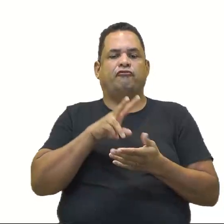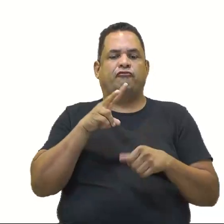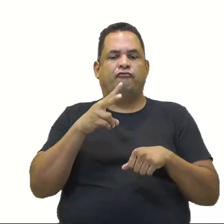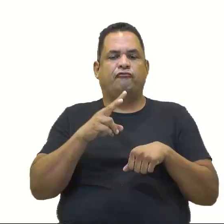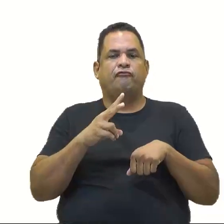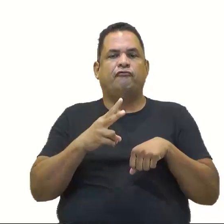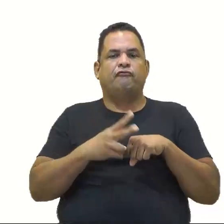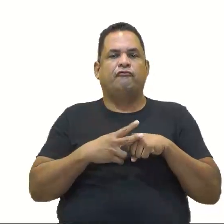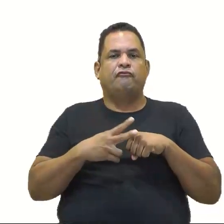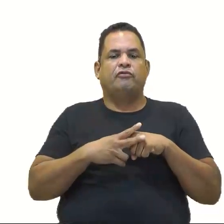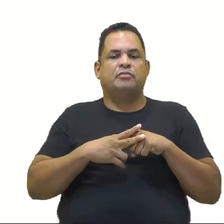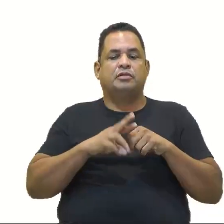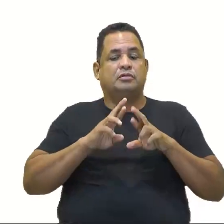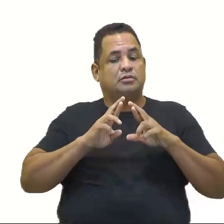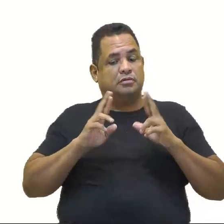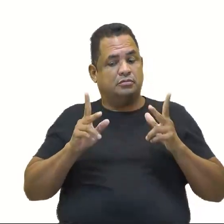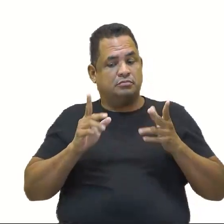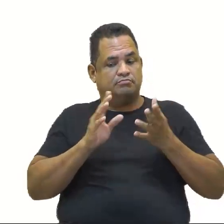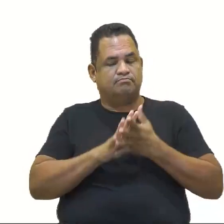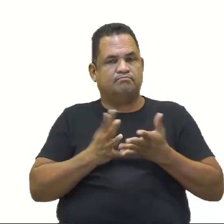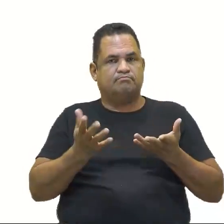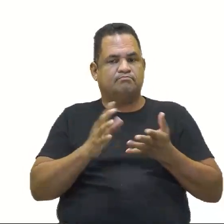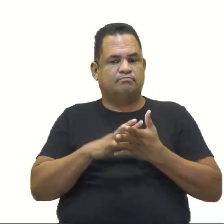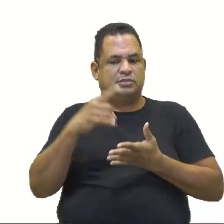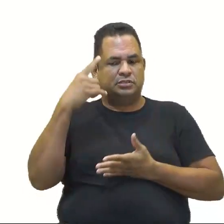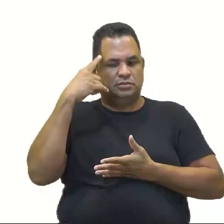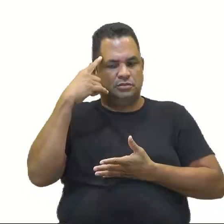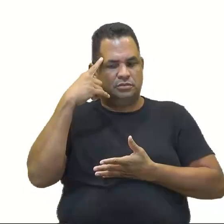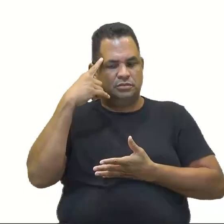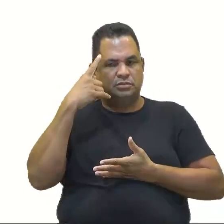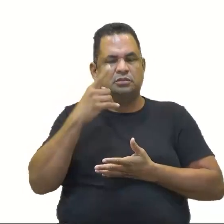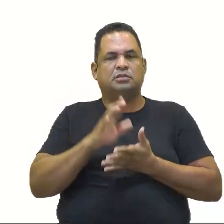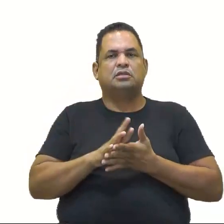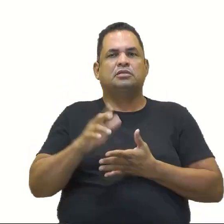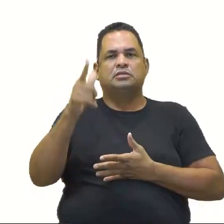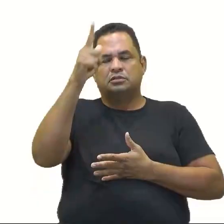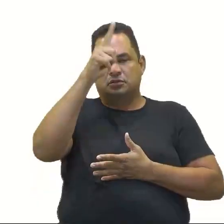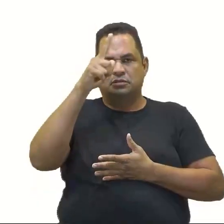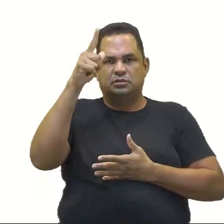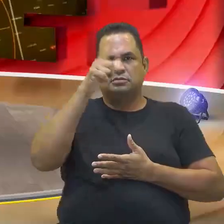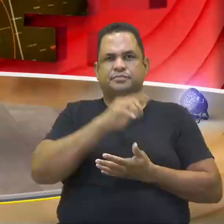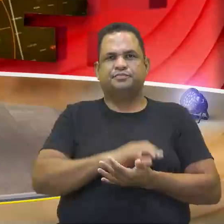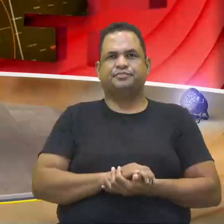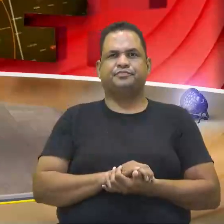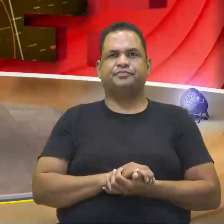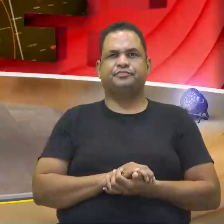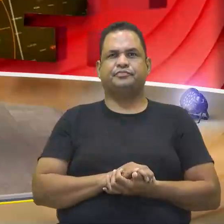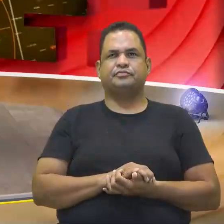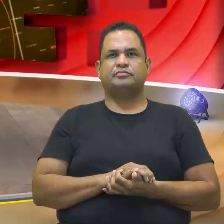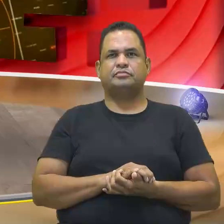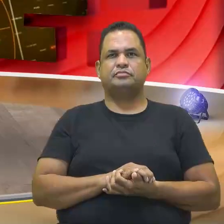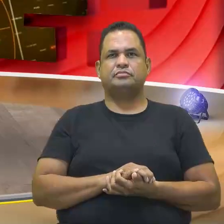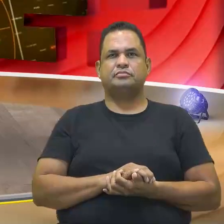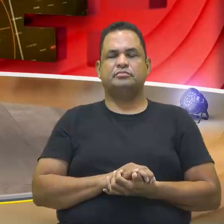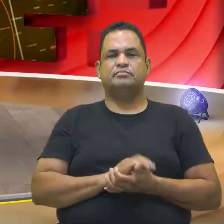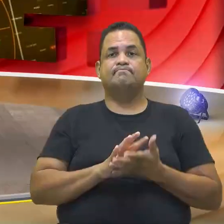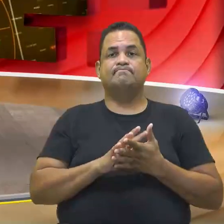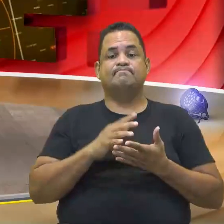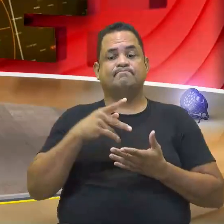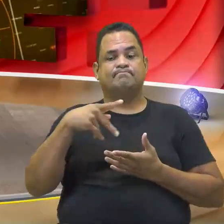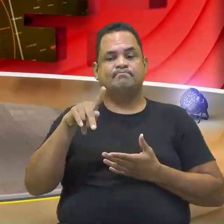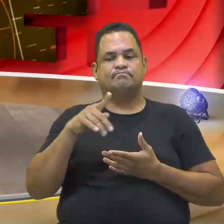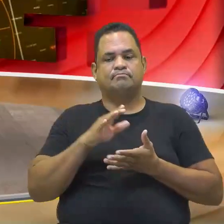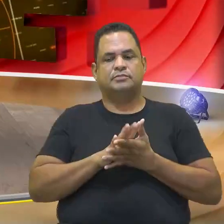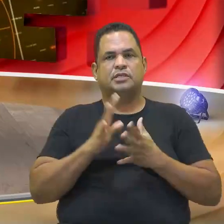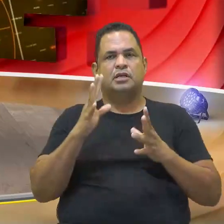é o que faz a diferença no raciocínio lógico, né? Então, dizer que, para resolver um problema de